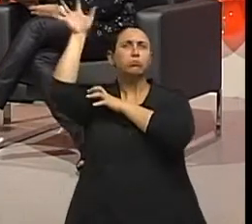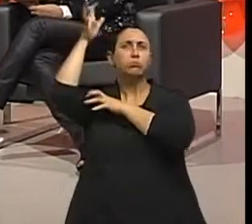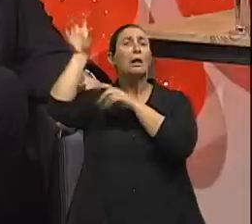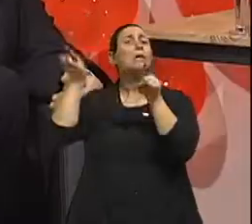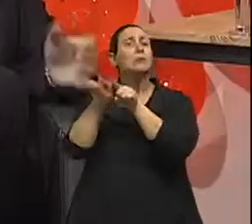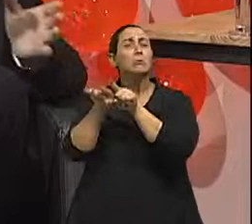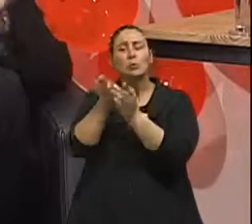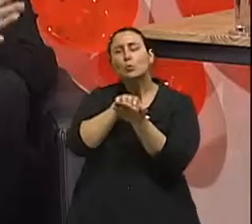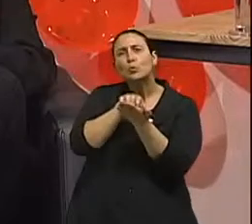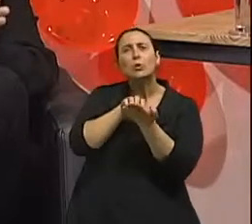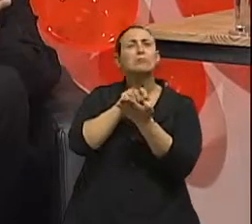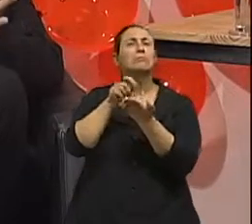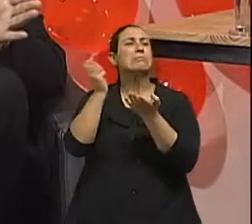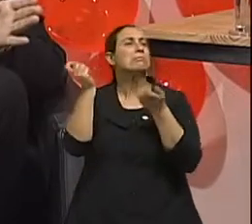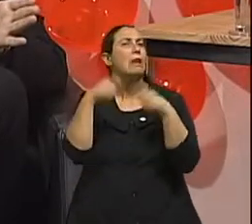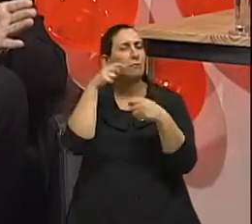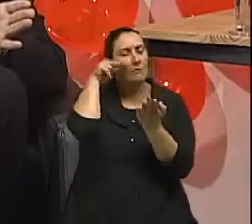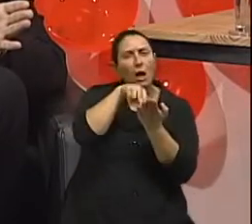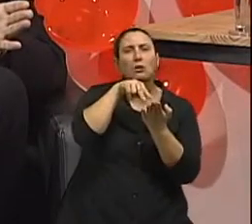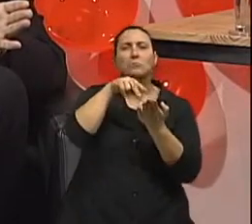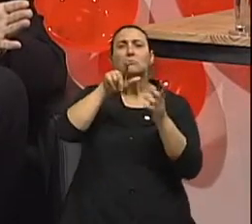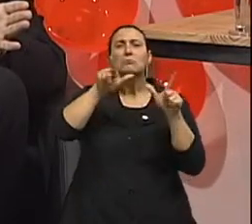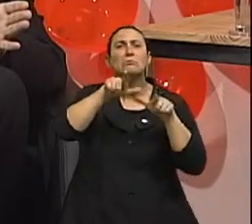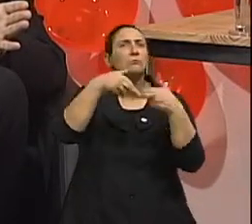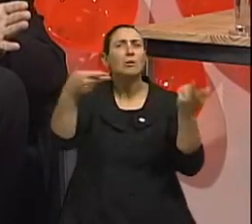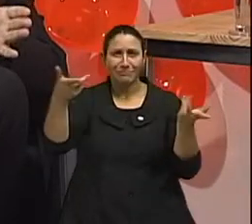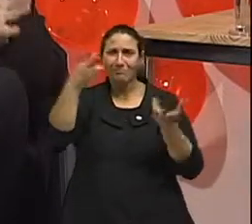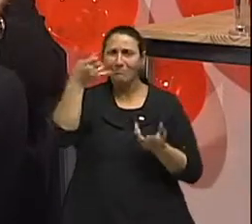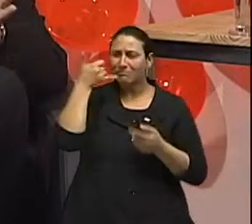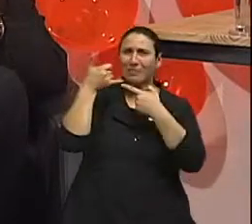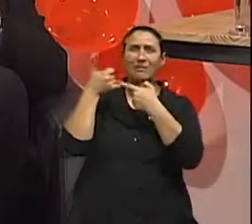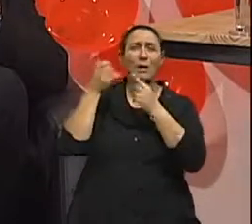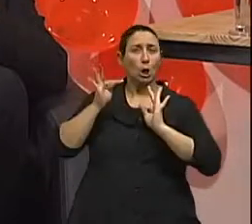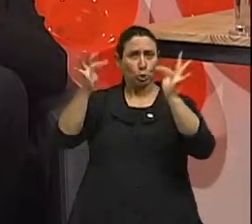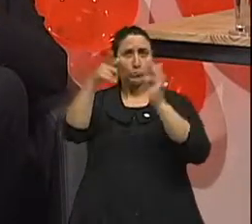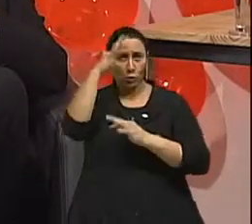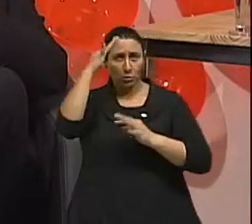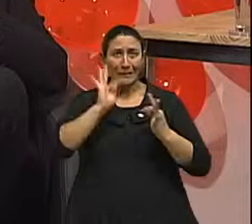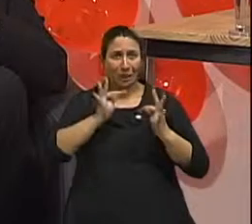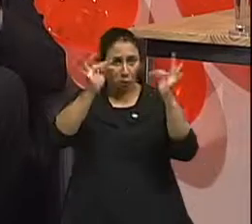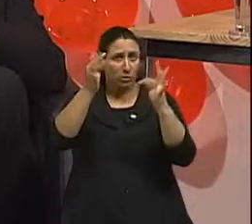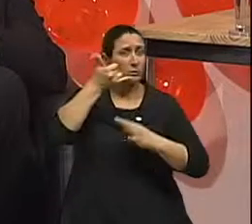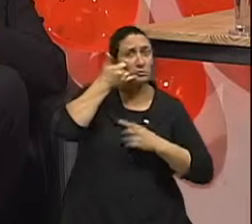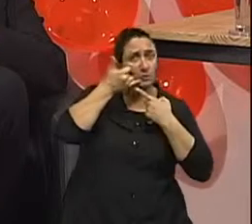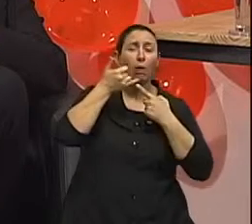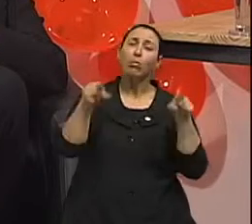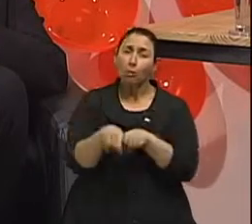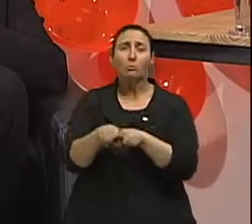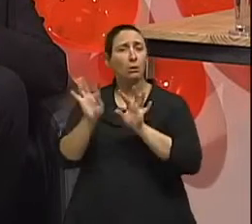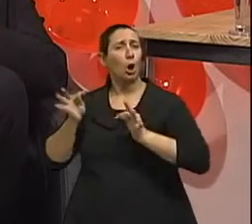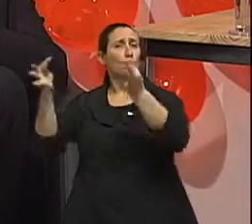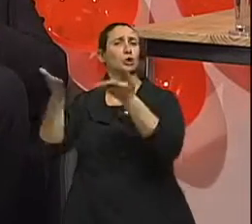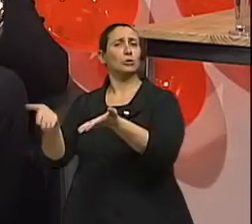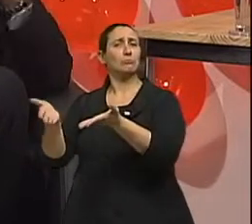telefone. Bom, se imagina que houve esse avanço em tecnologia de comunicação, podem acreditar que o avanço em tecnologia de saúde foi maior do que esse